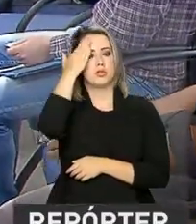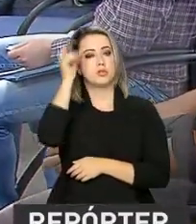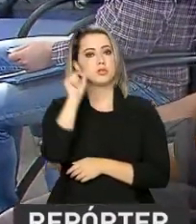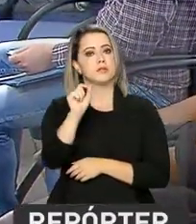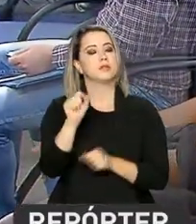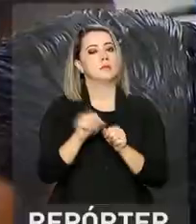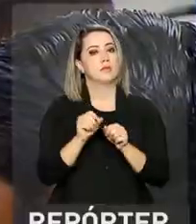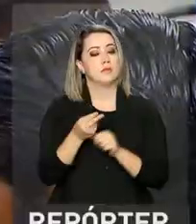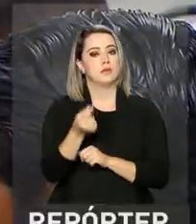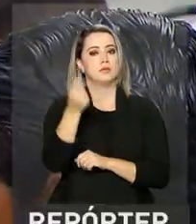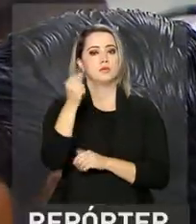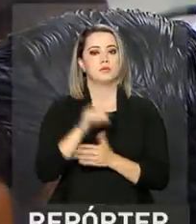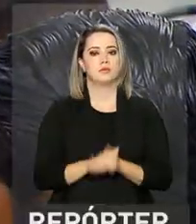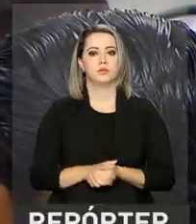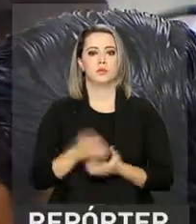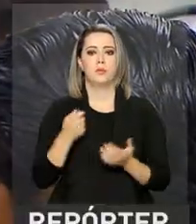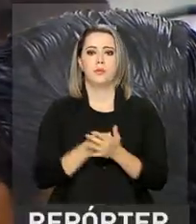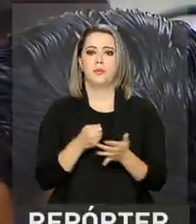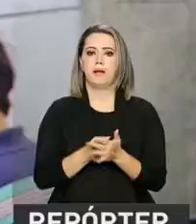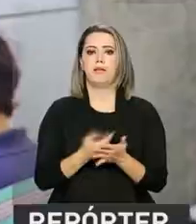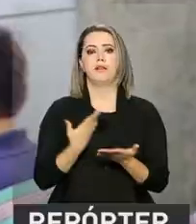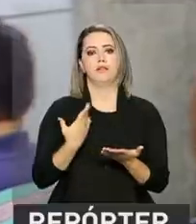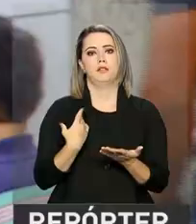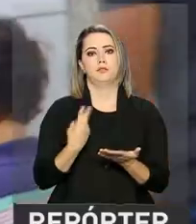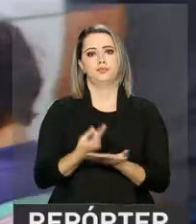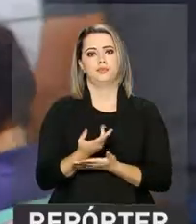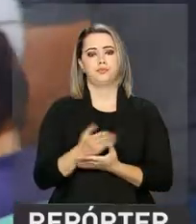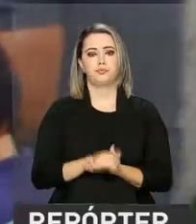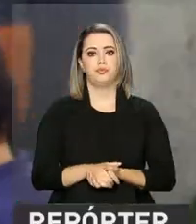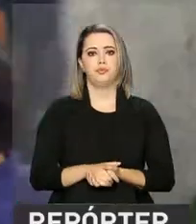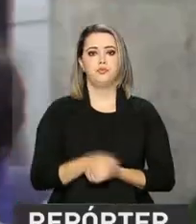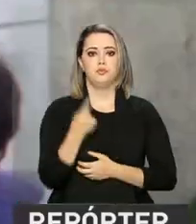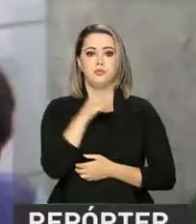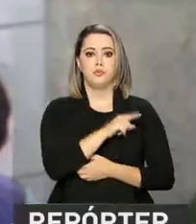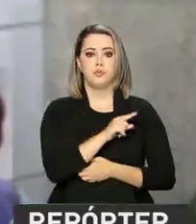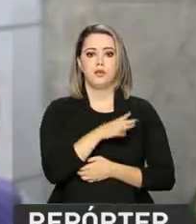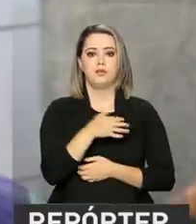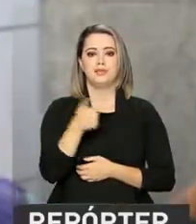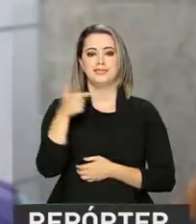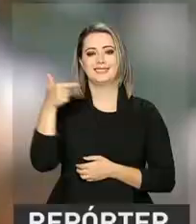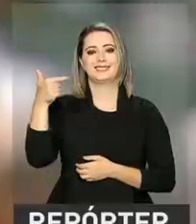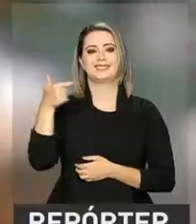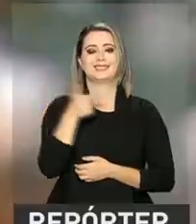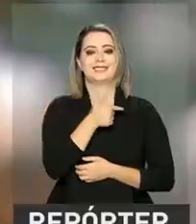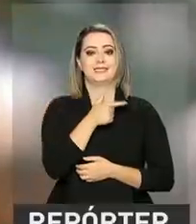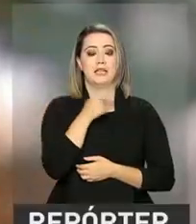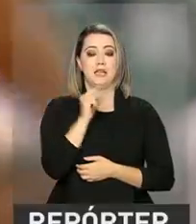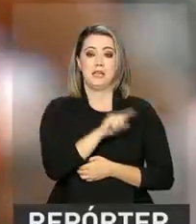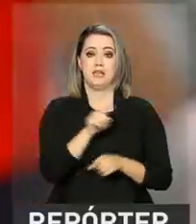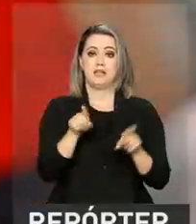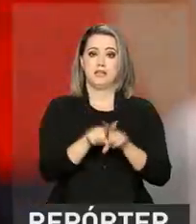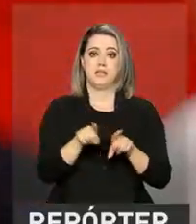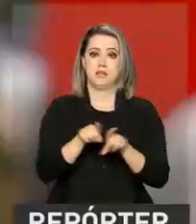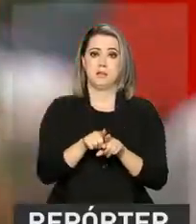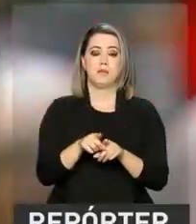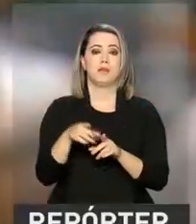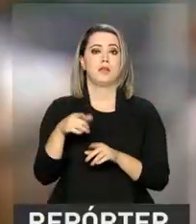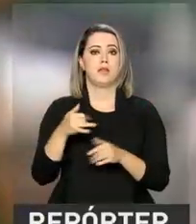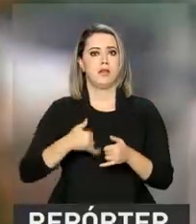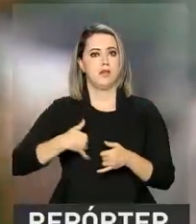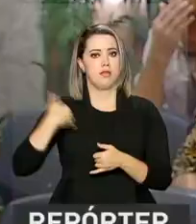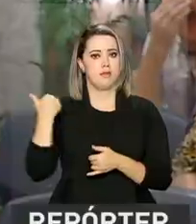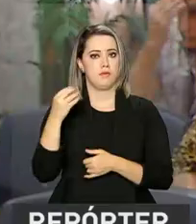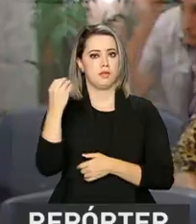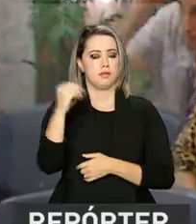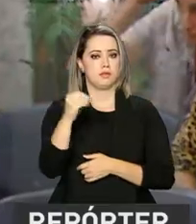vai fazer com a grana. Para pagar alguma coisa mesmo. Já seu Francisco estava rindo à toa. Ele, que também faz aniversário em